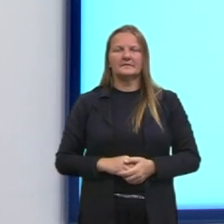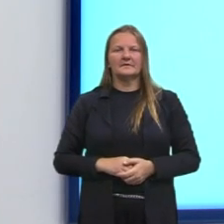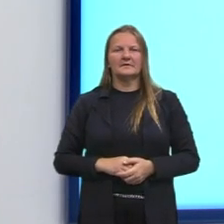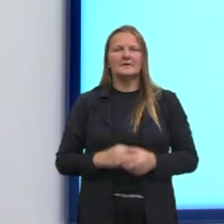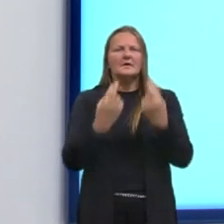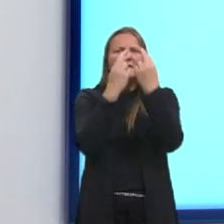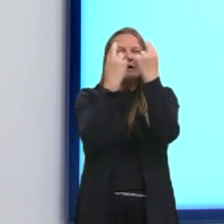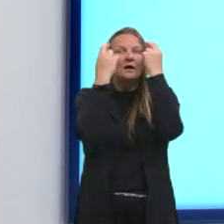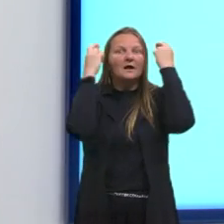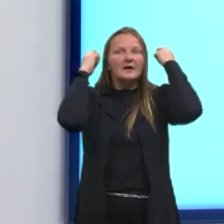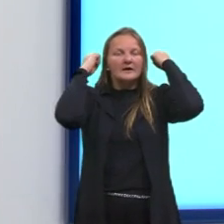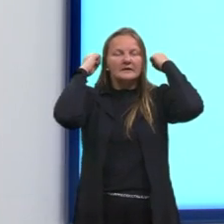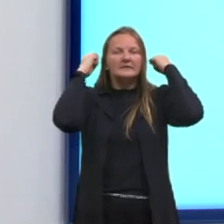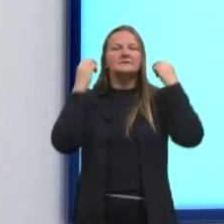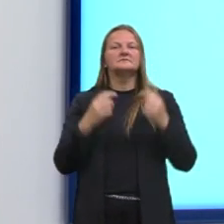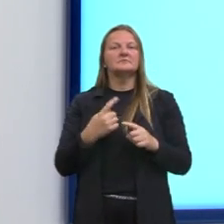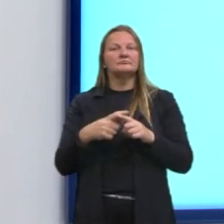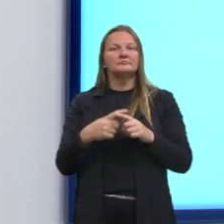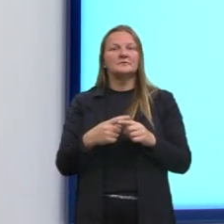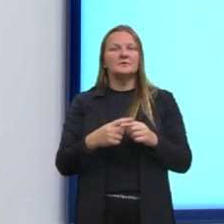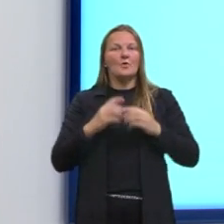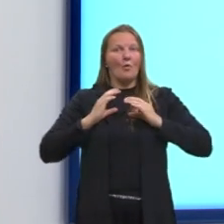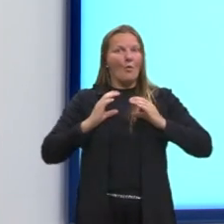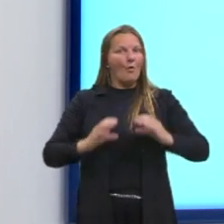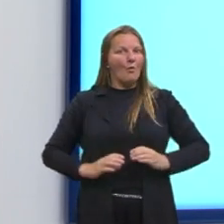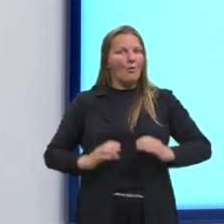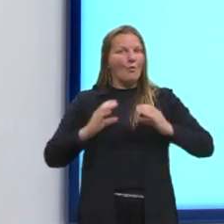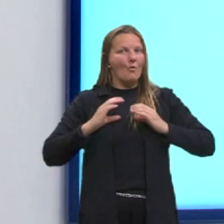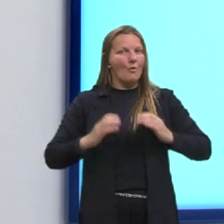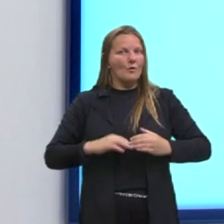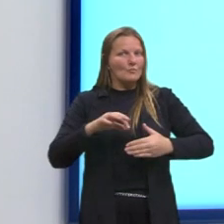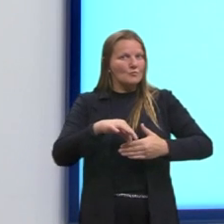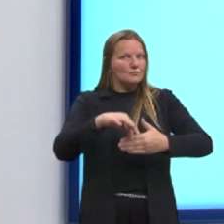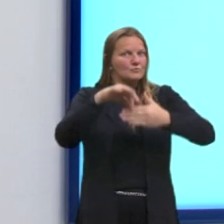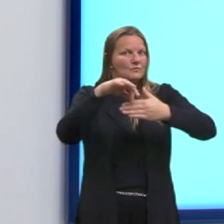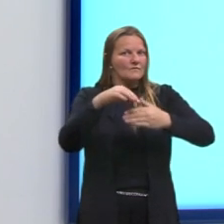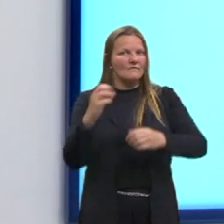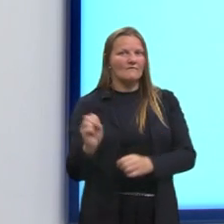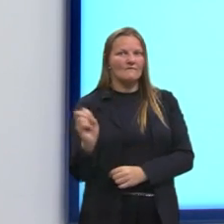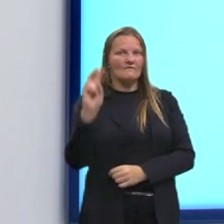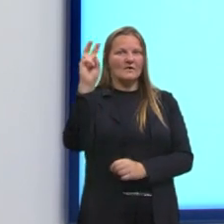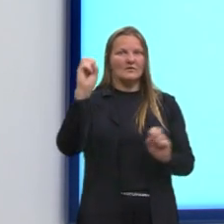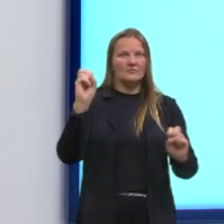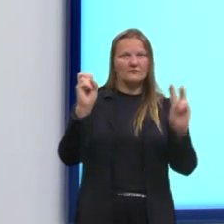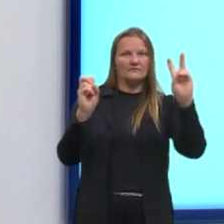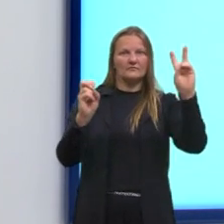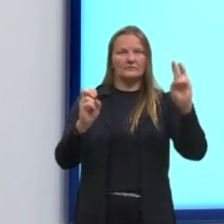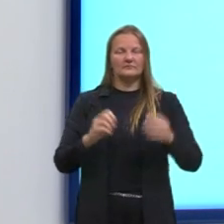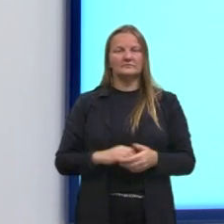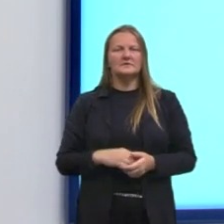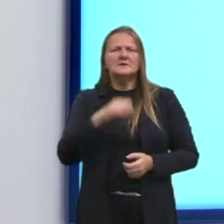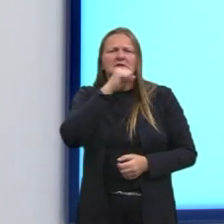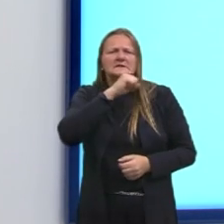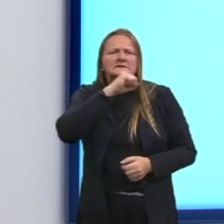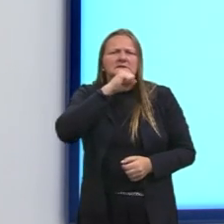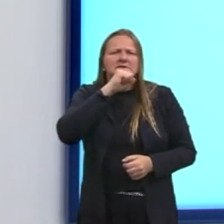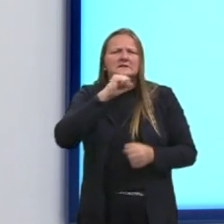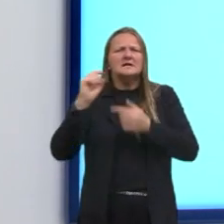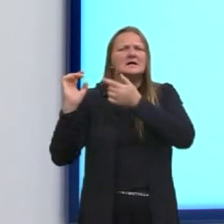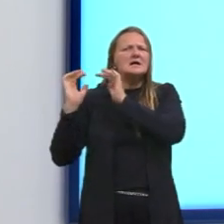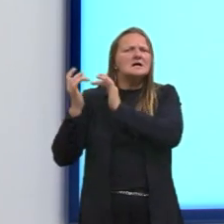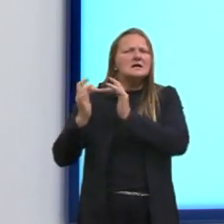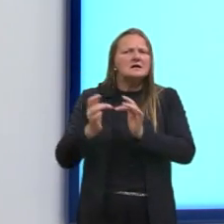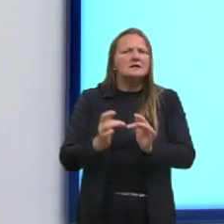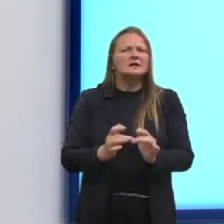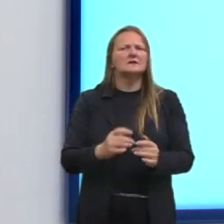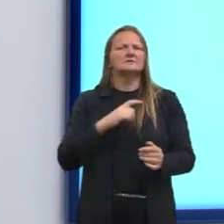Grécia. E ela é uma questão, gente, que com base nas gravuras, reflita a respeito da Antiguidade Clássica e analisa